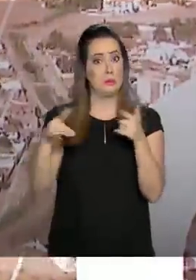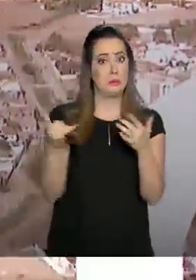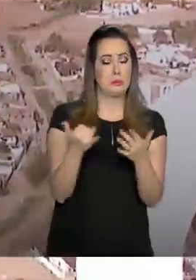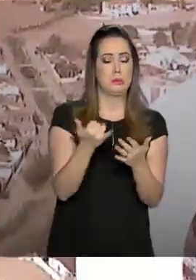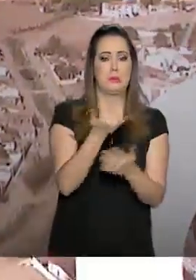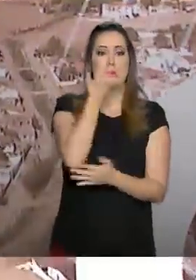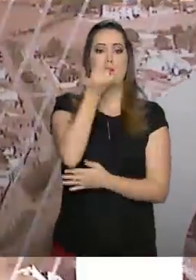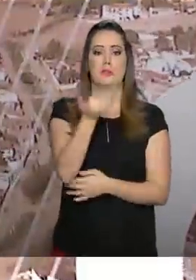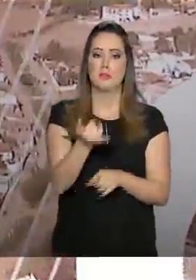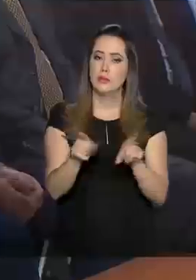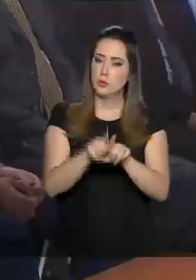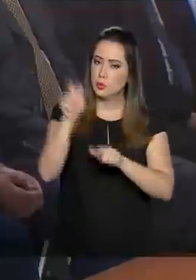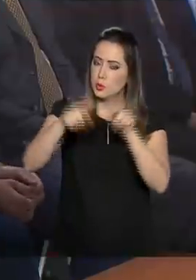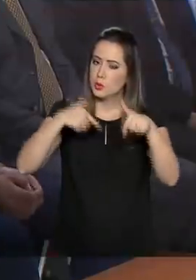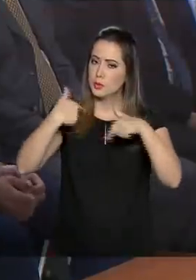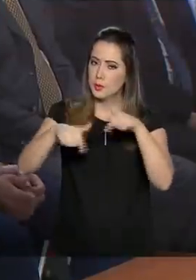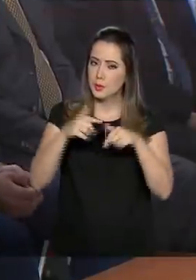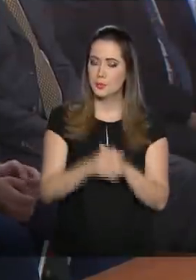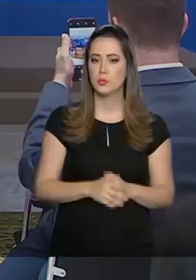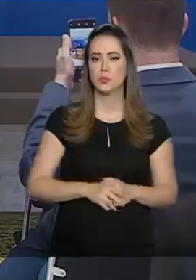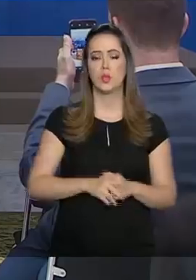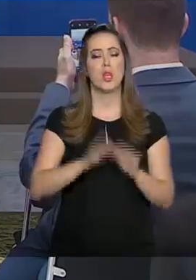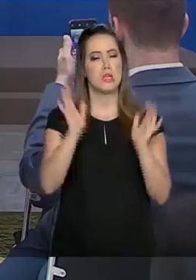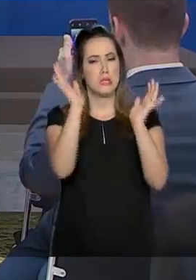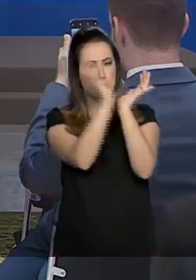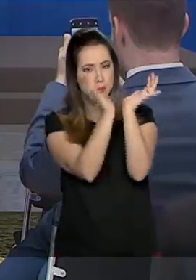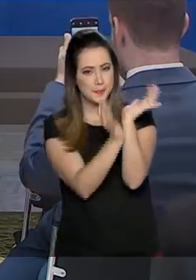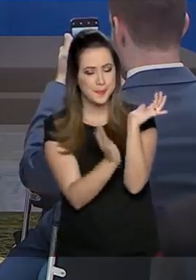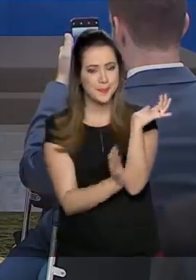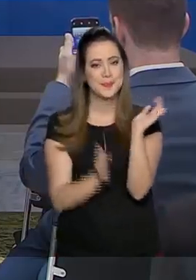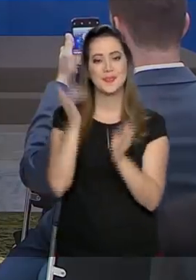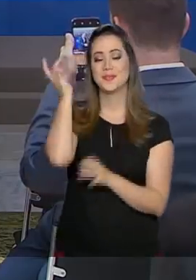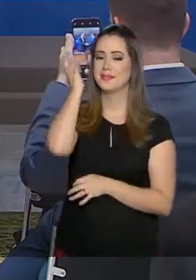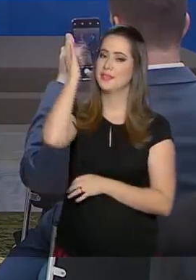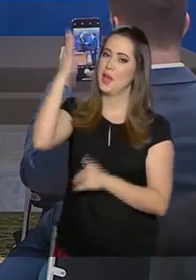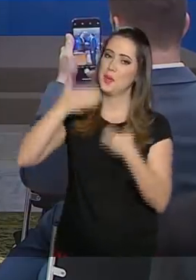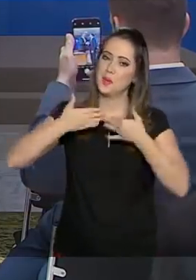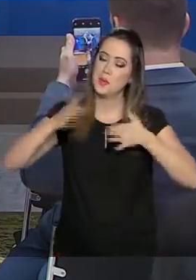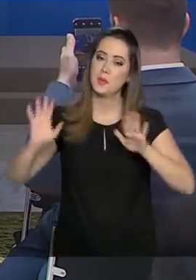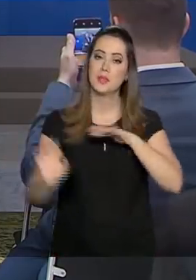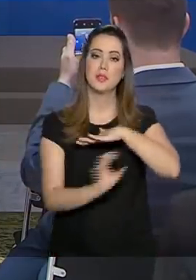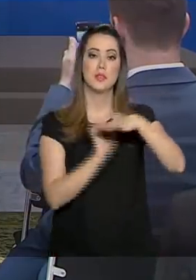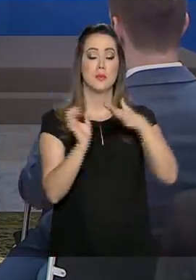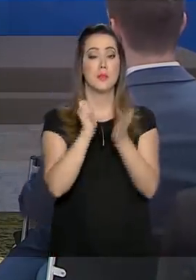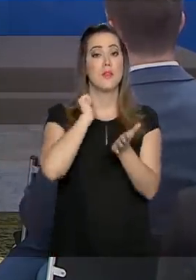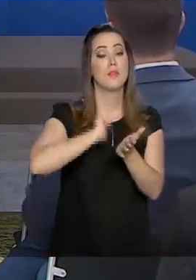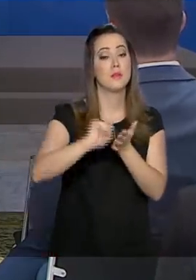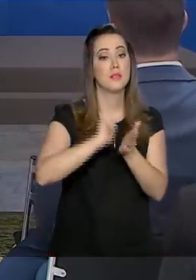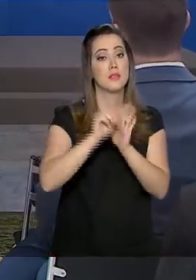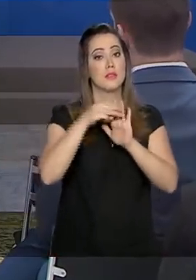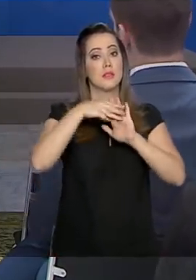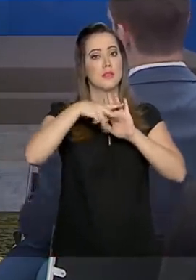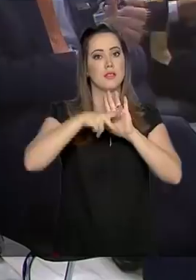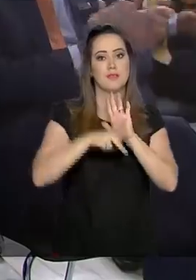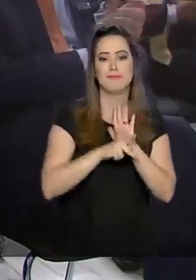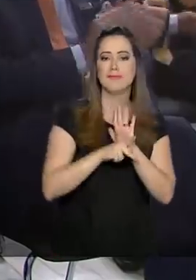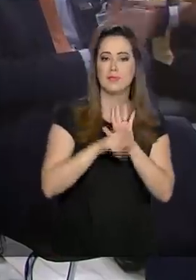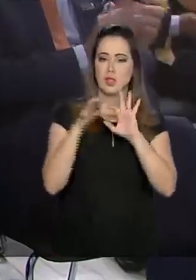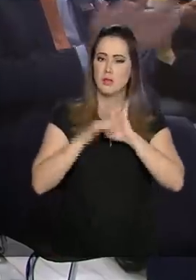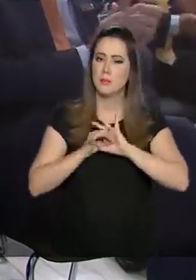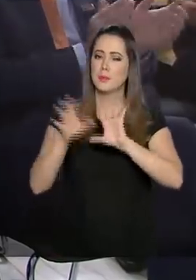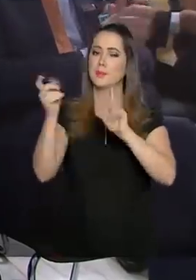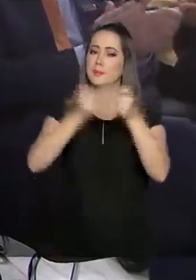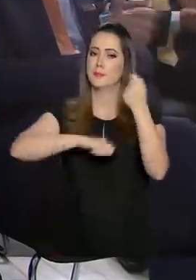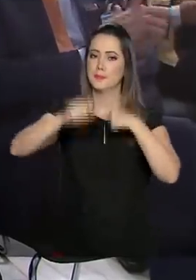trabalhadores. Menos burocracia e mais facilidade na hora de abrir um negócio. Assinada a medida provisória da liberdade econômica.